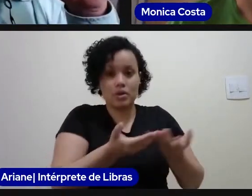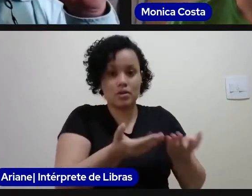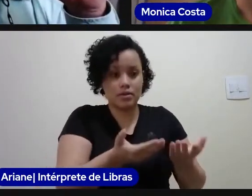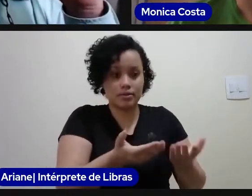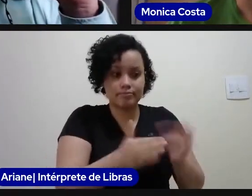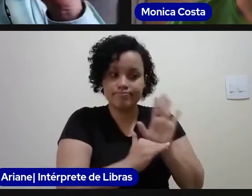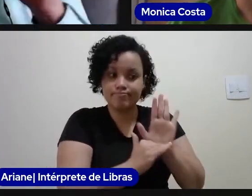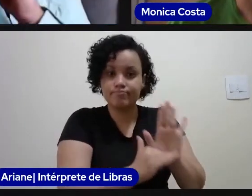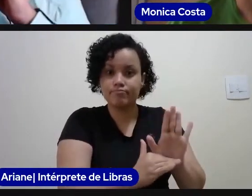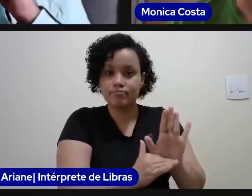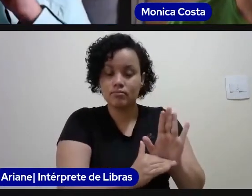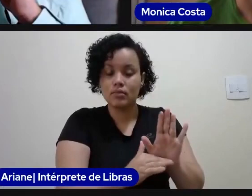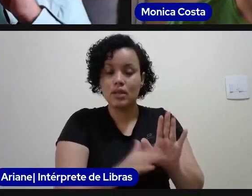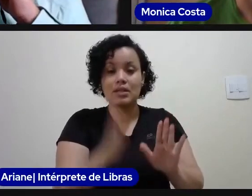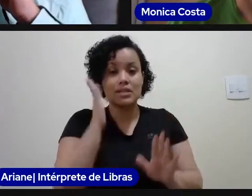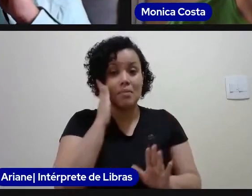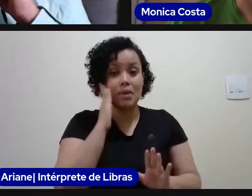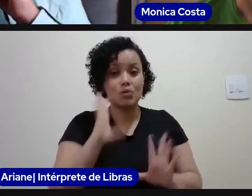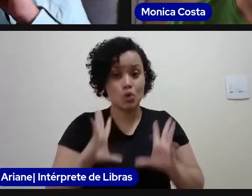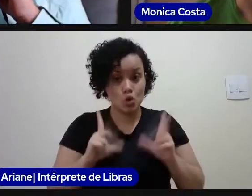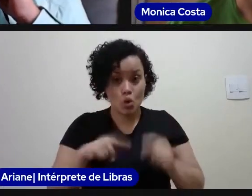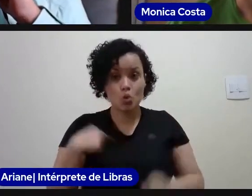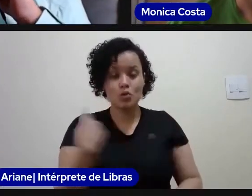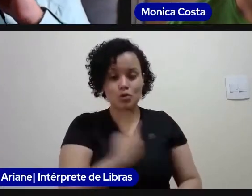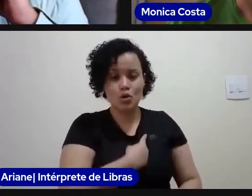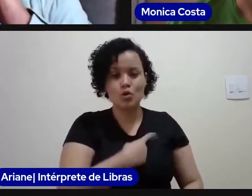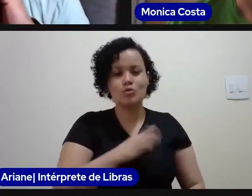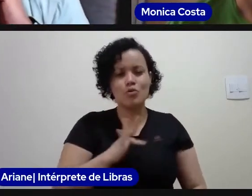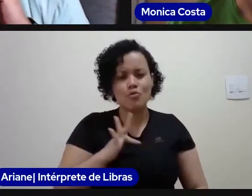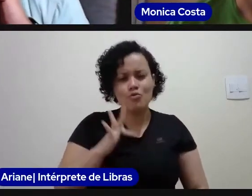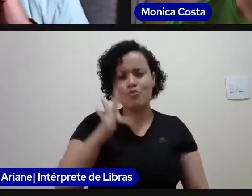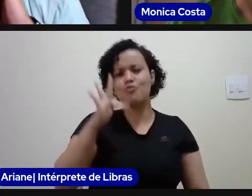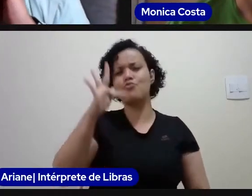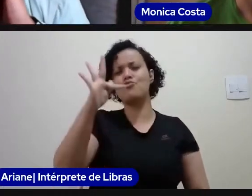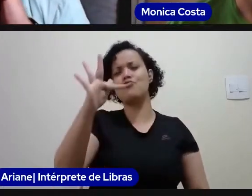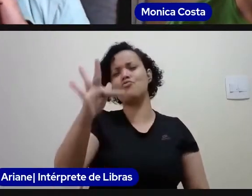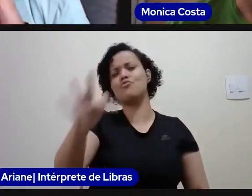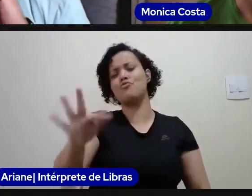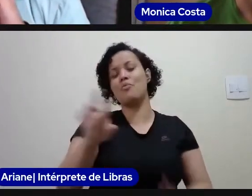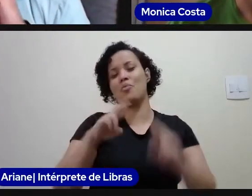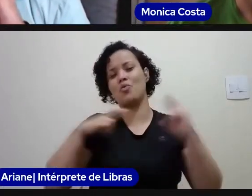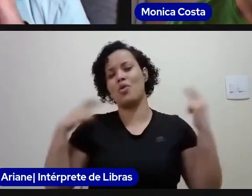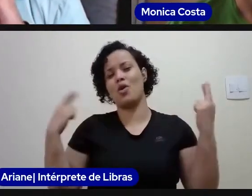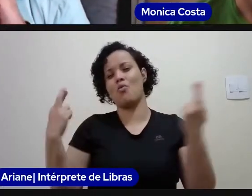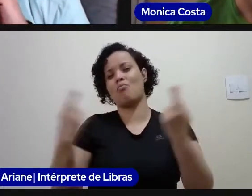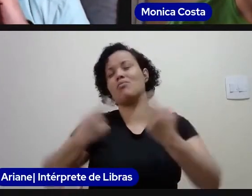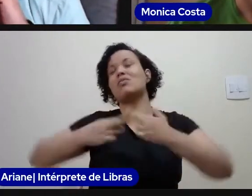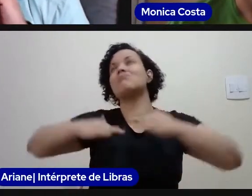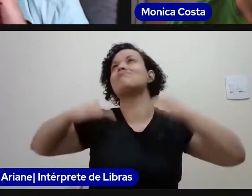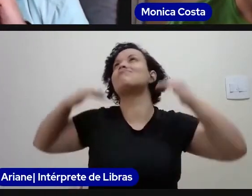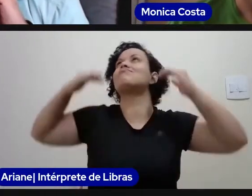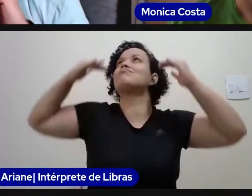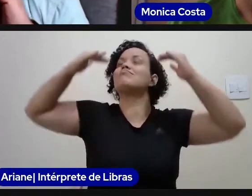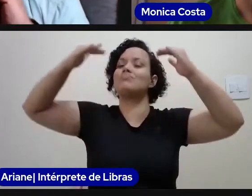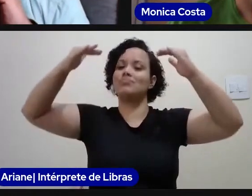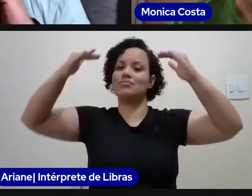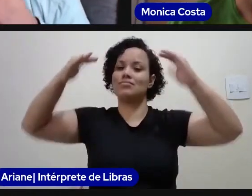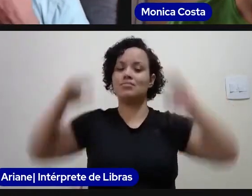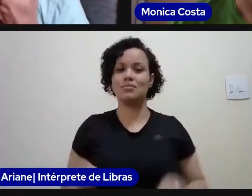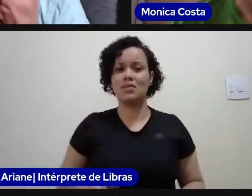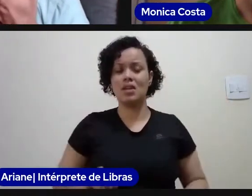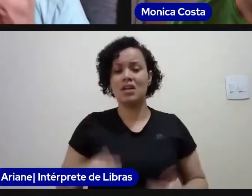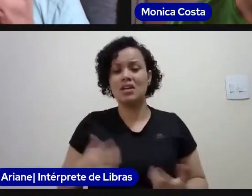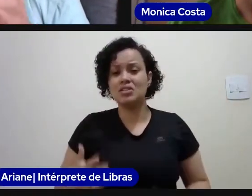nós iremos nos reunir nos braços de Deus. Não podemos nos desesperar. Eu tenho uma pessoa que diz, gente, mas é tão alheio,